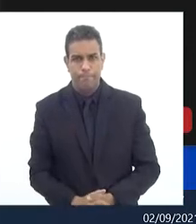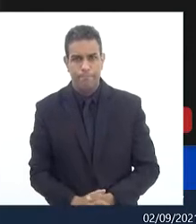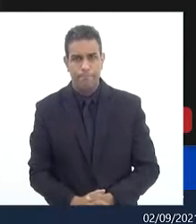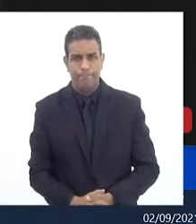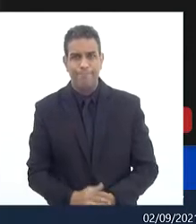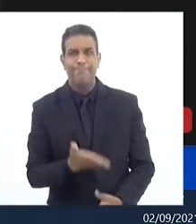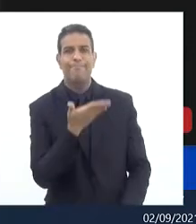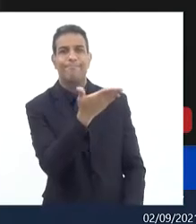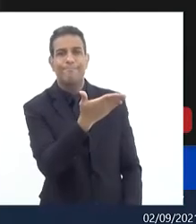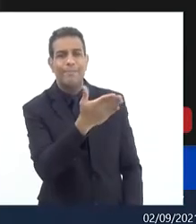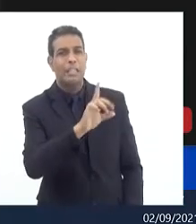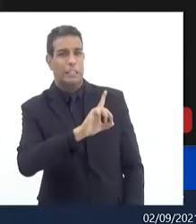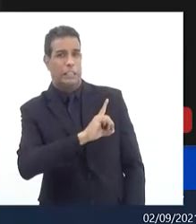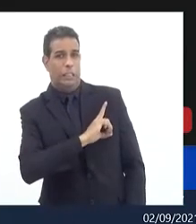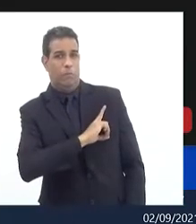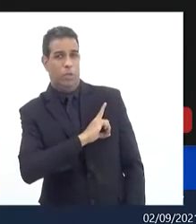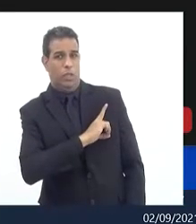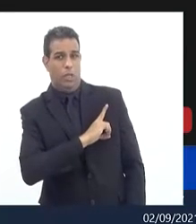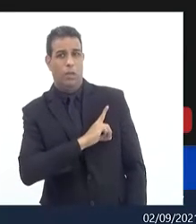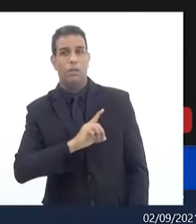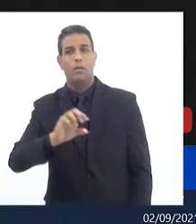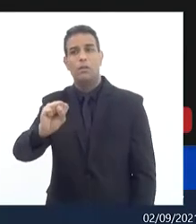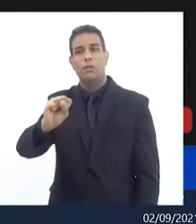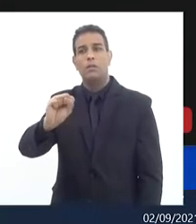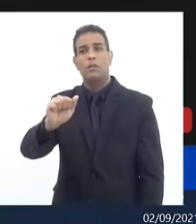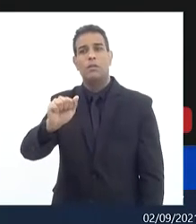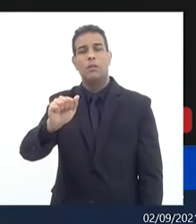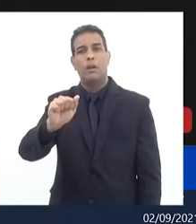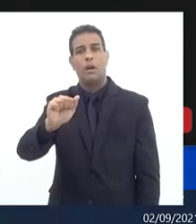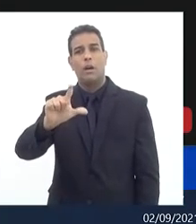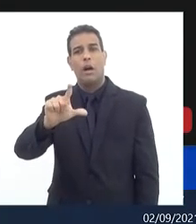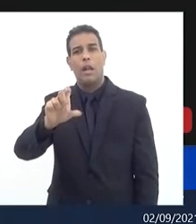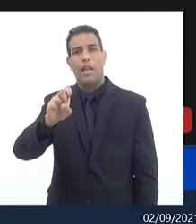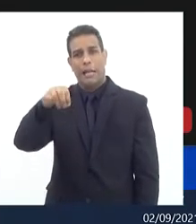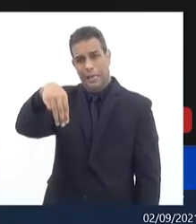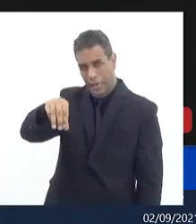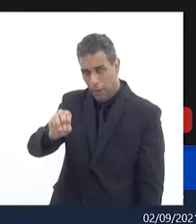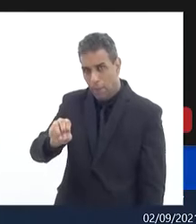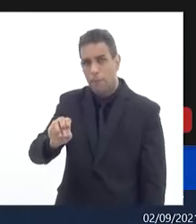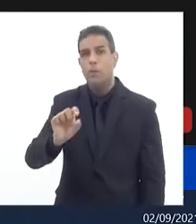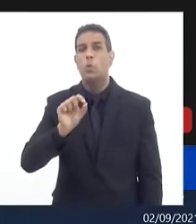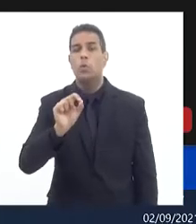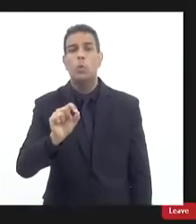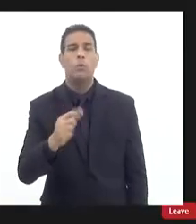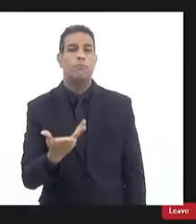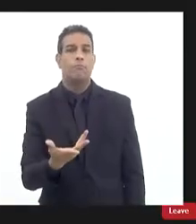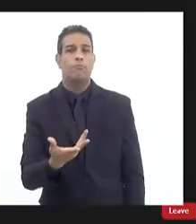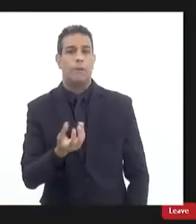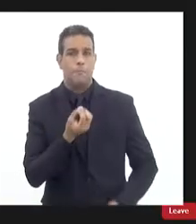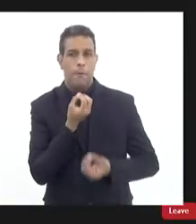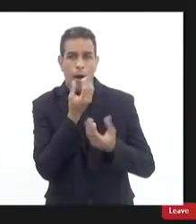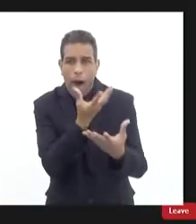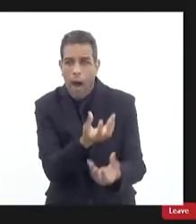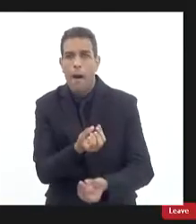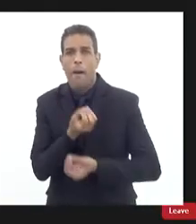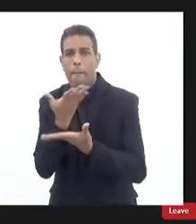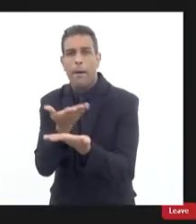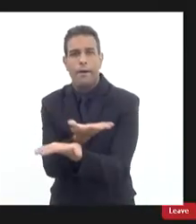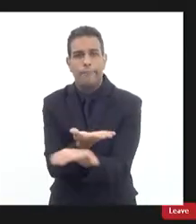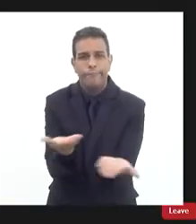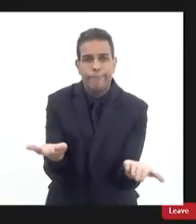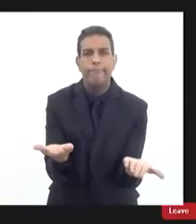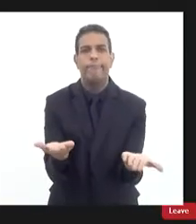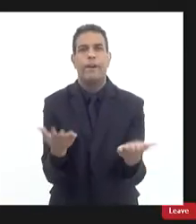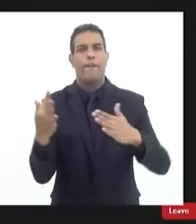coronel Salema quer falar rapidinho o que você acha só mais uma vez enaltecer o nível dos nossos